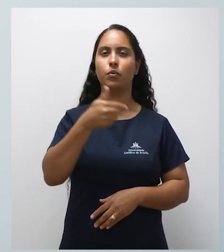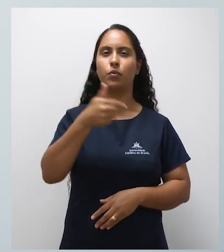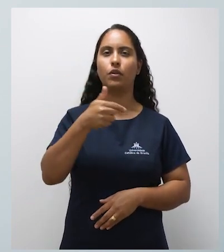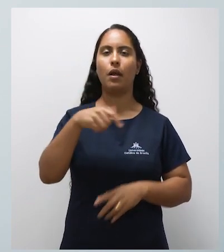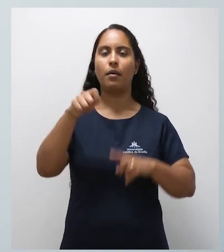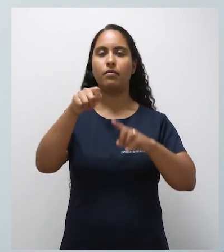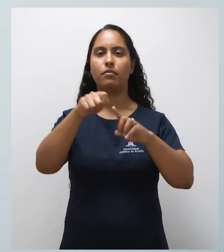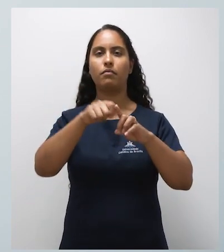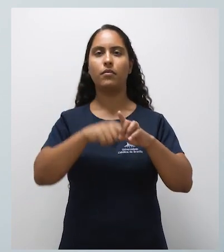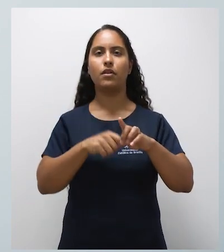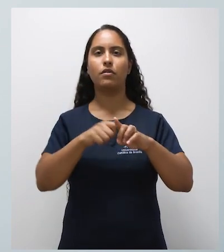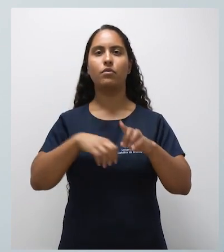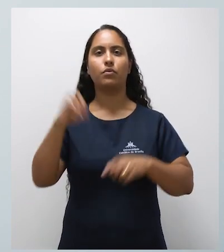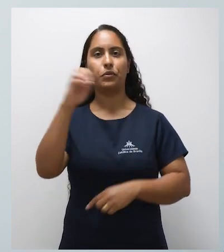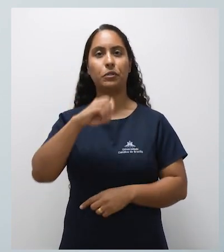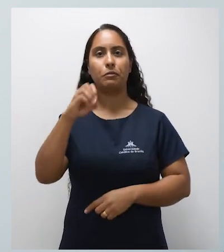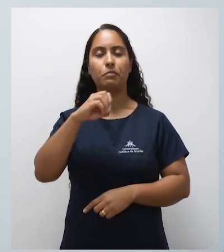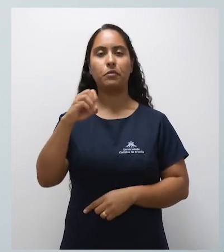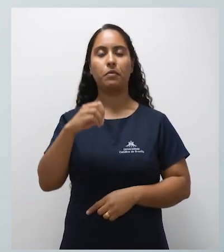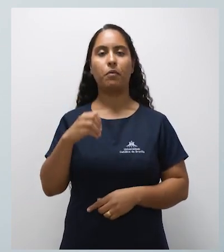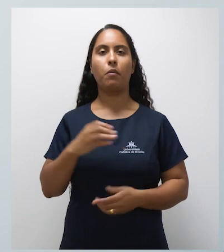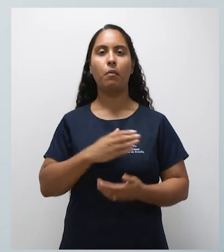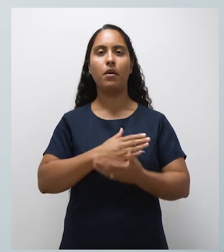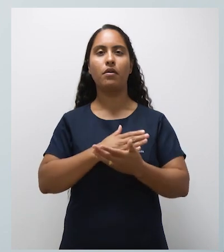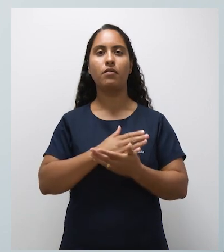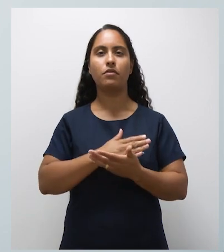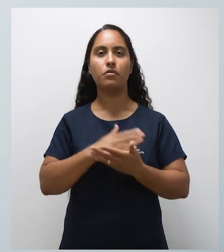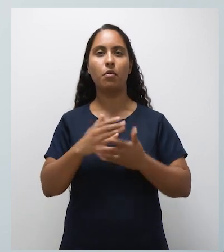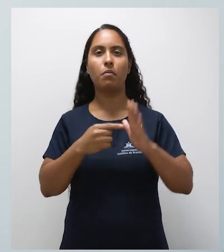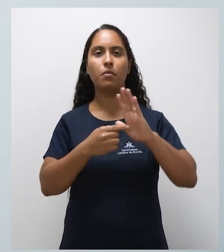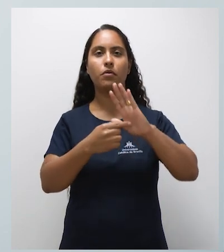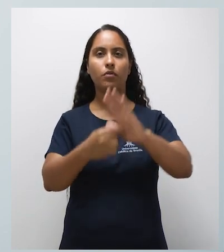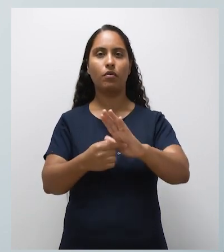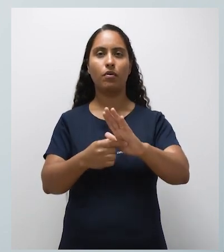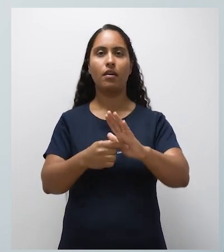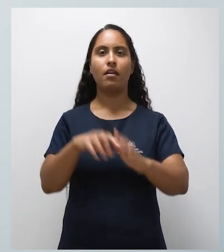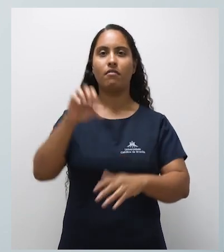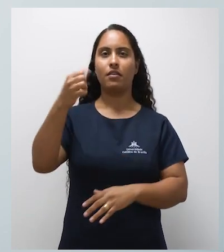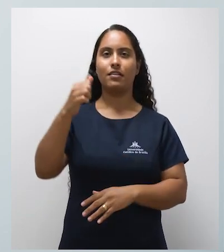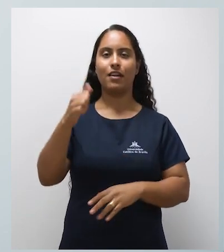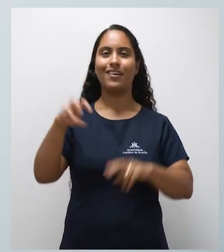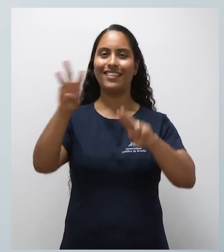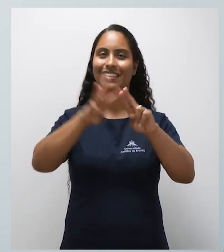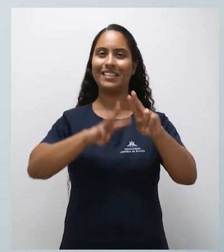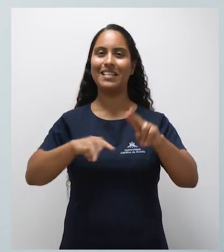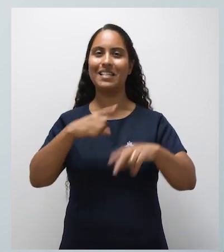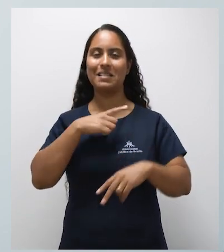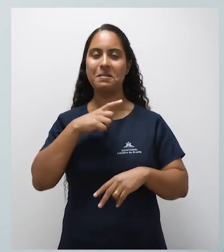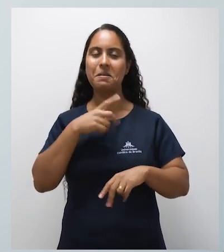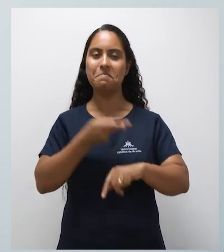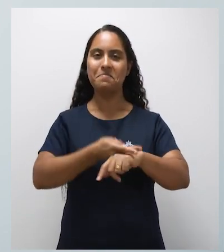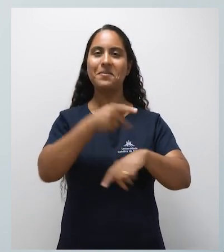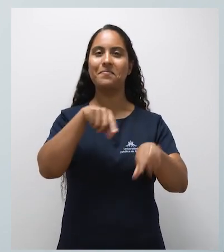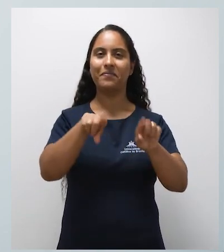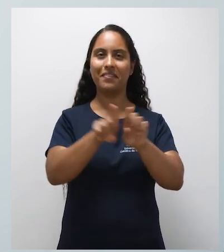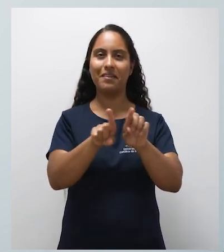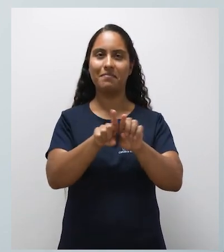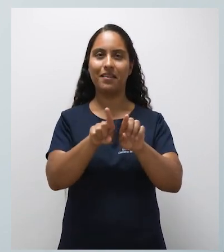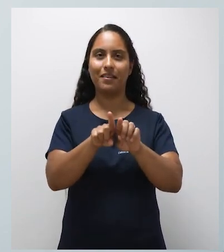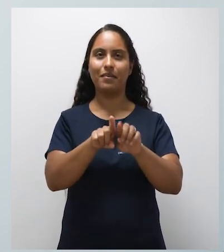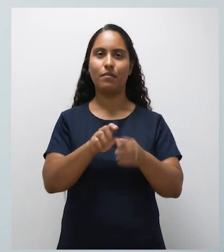passada e que é realizado desde o ano de 2012 e que avalia o ensino superior do Brasil,